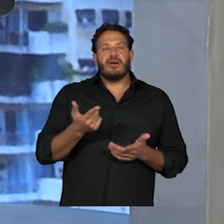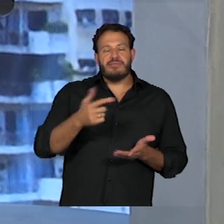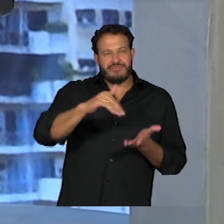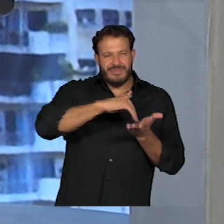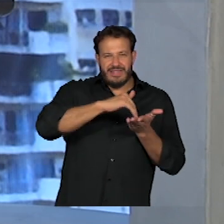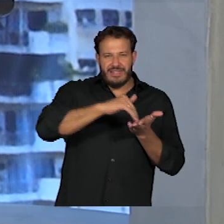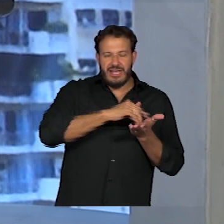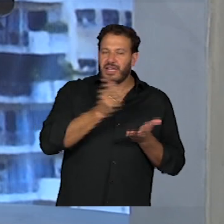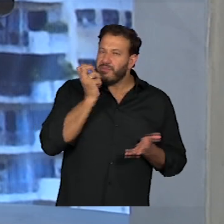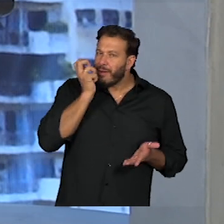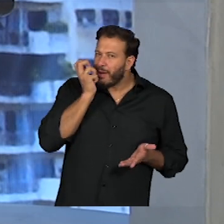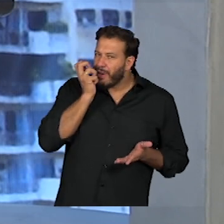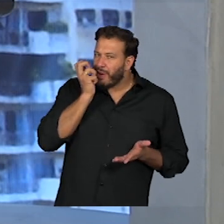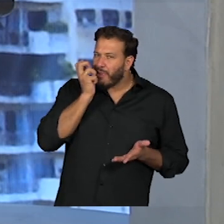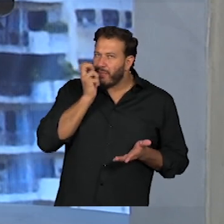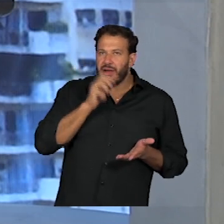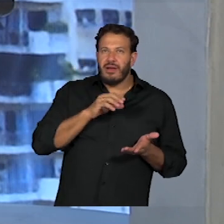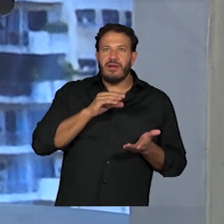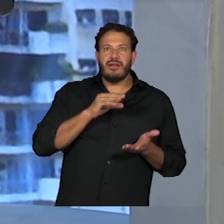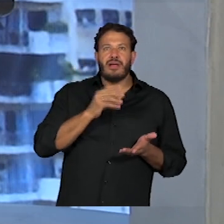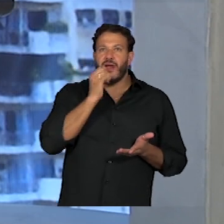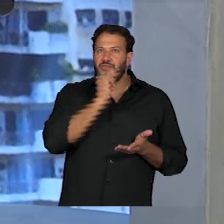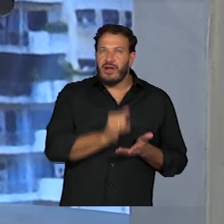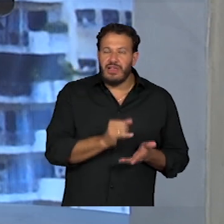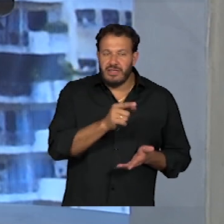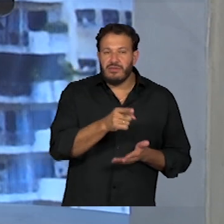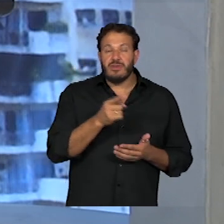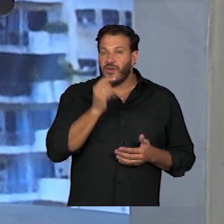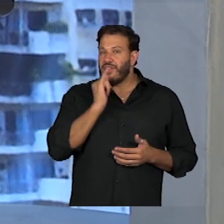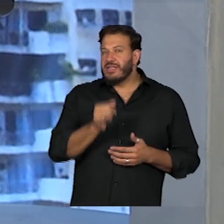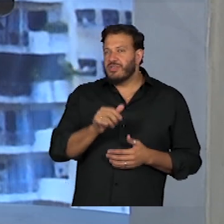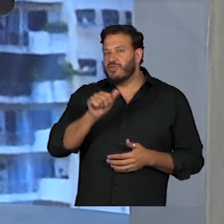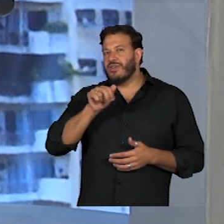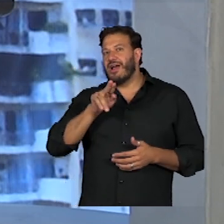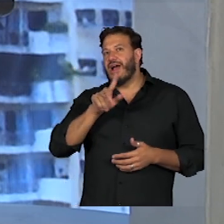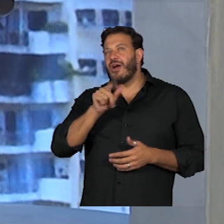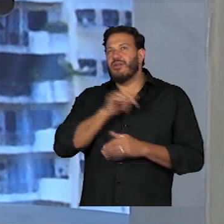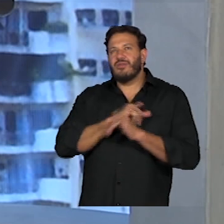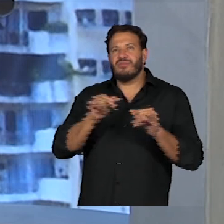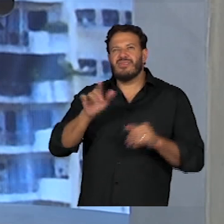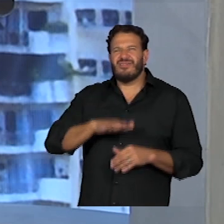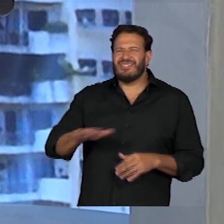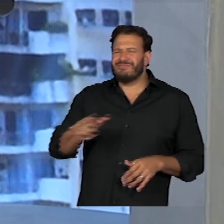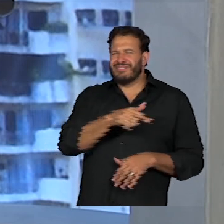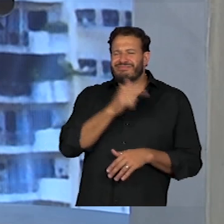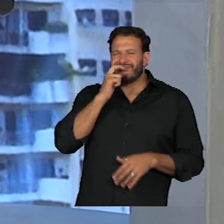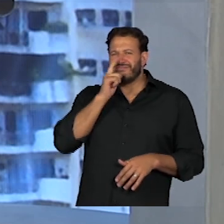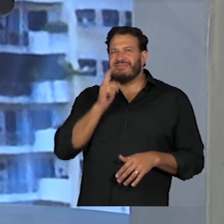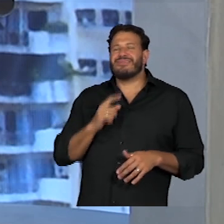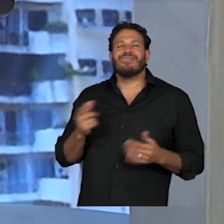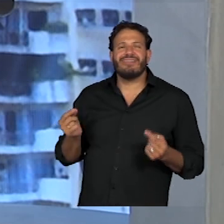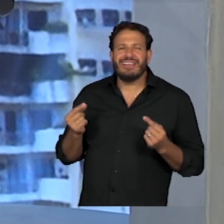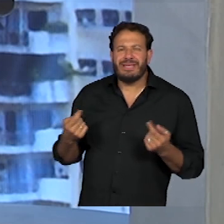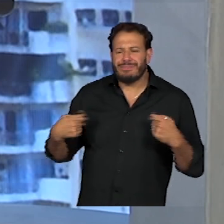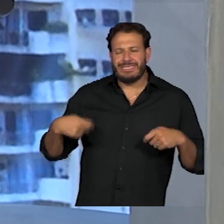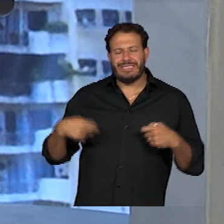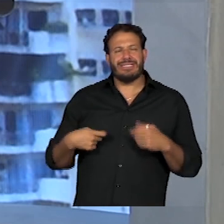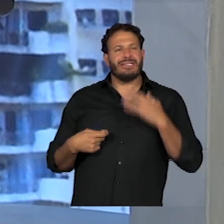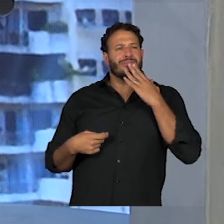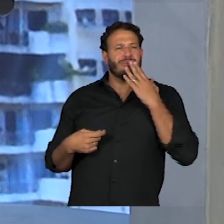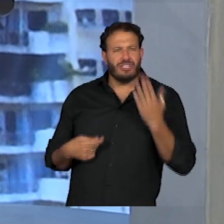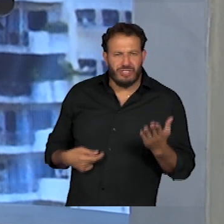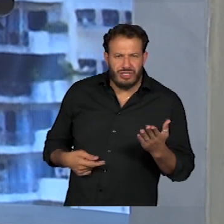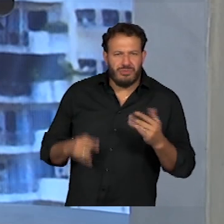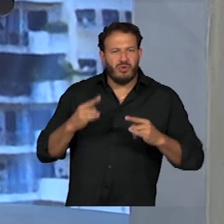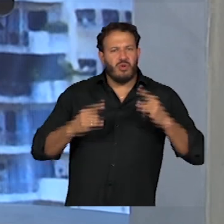eu cheguei e eu falei assim, eu falei isso na aula. E o aluno falou assim, nossa, mas é uma frescura. Quem é que precisa pedir para um